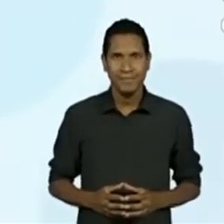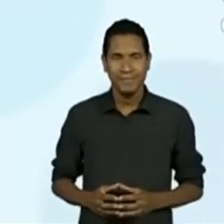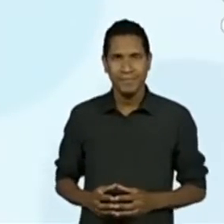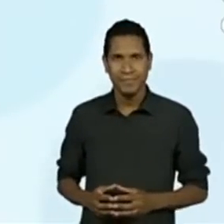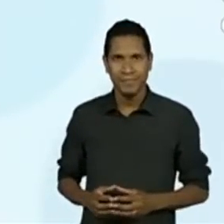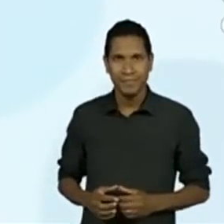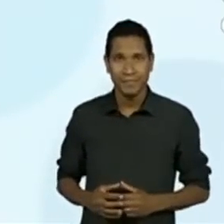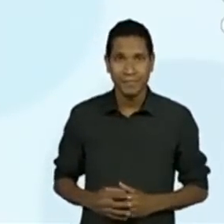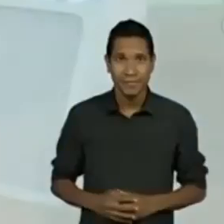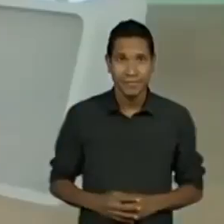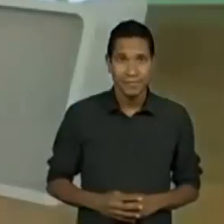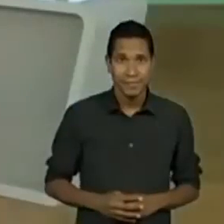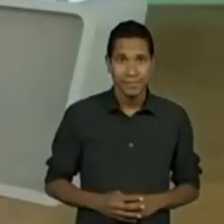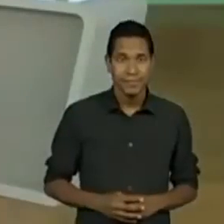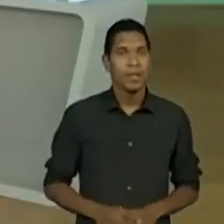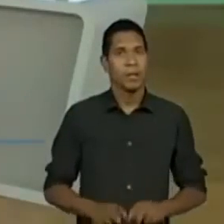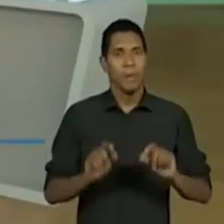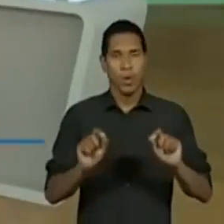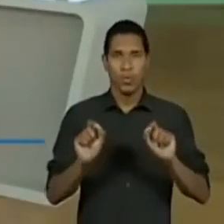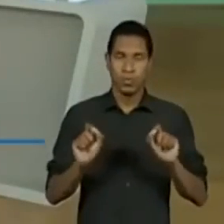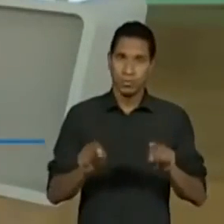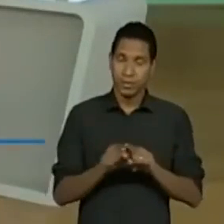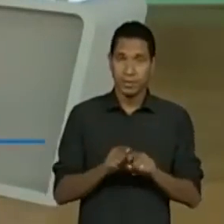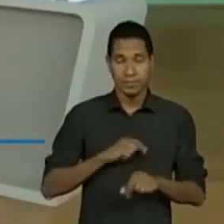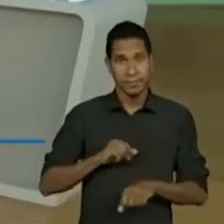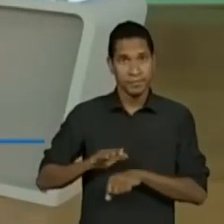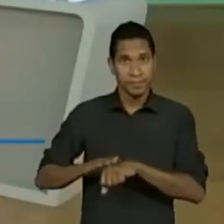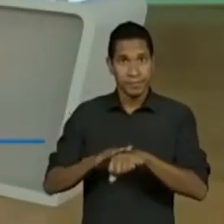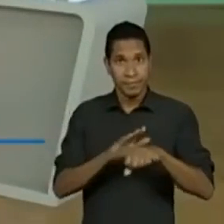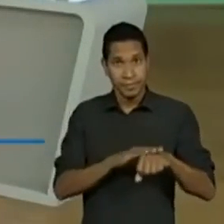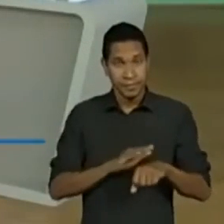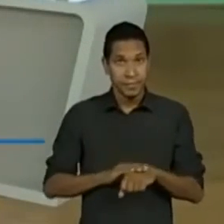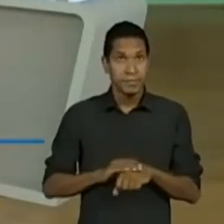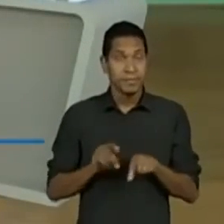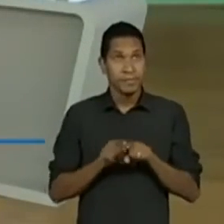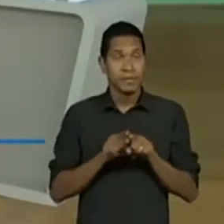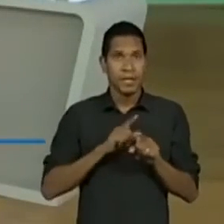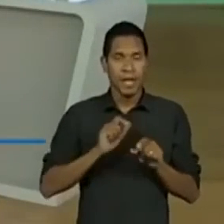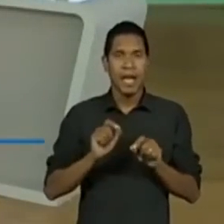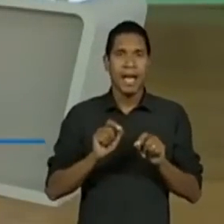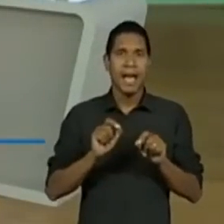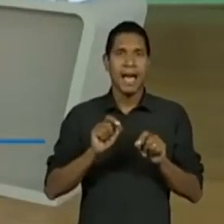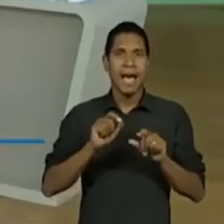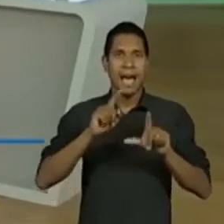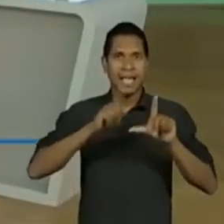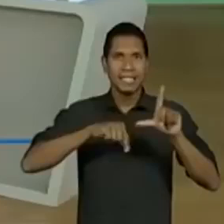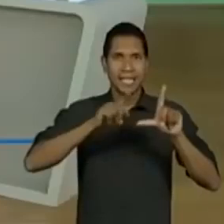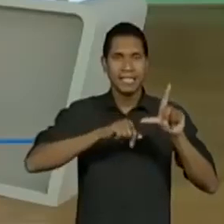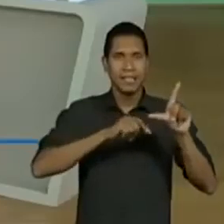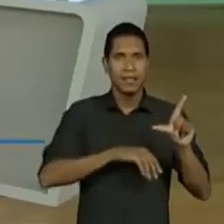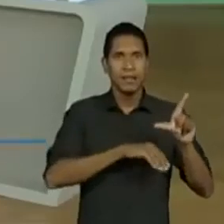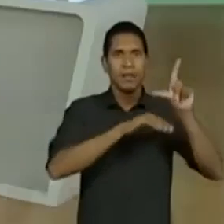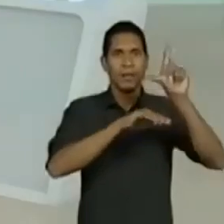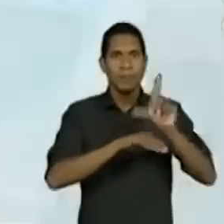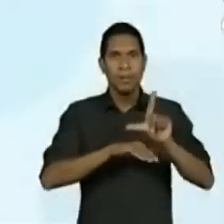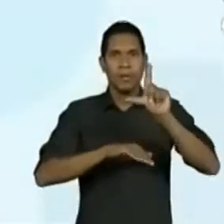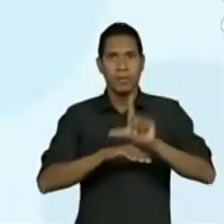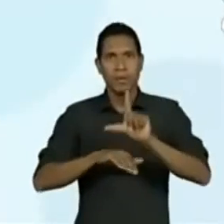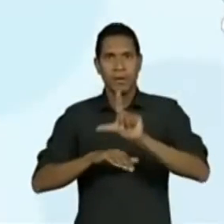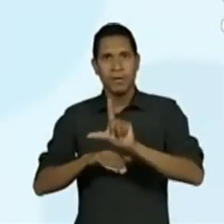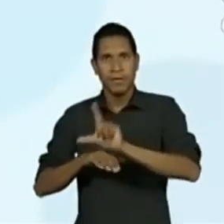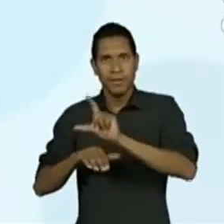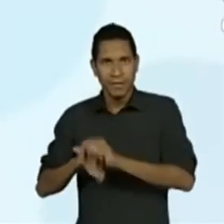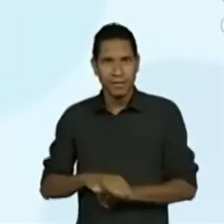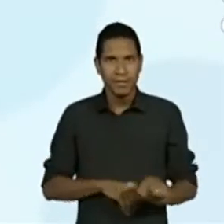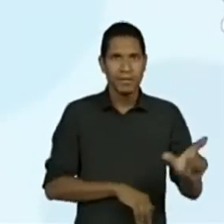Ó, aspectos gráficos, a Pró Maria colocou as letras quicando. Legal, eu adorei esse movimento. Ó, vou